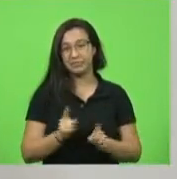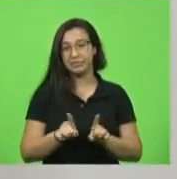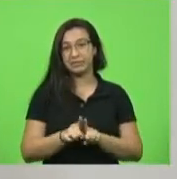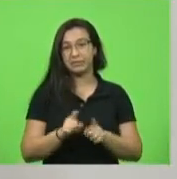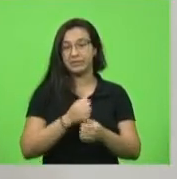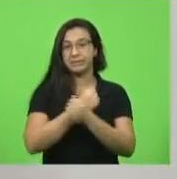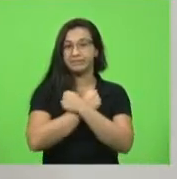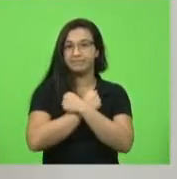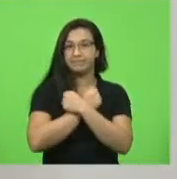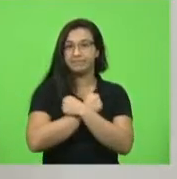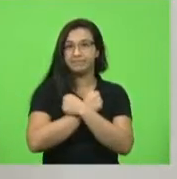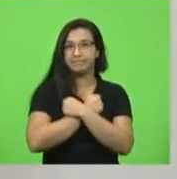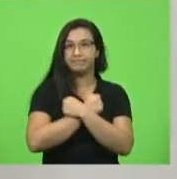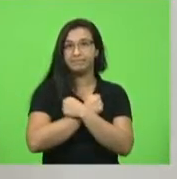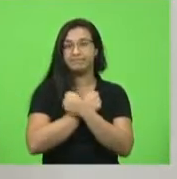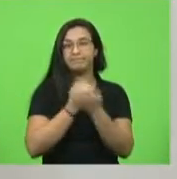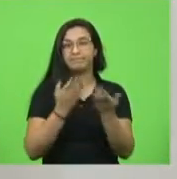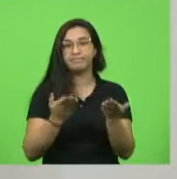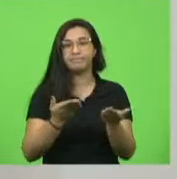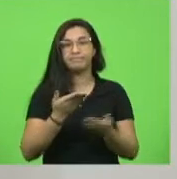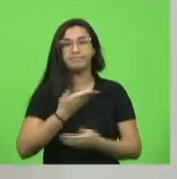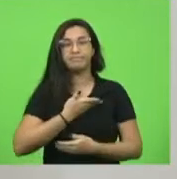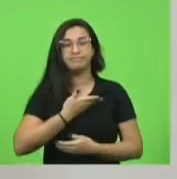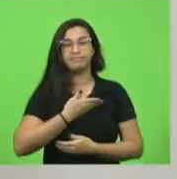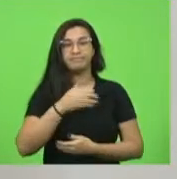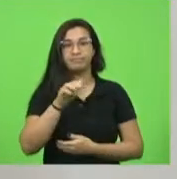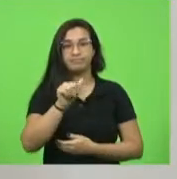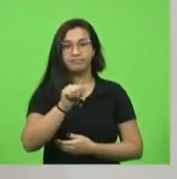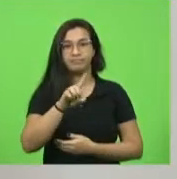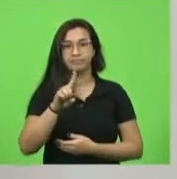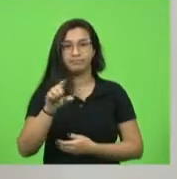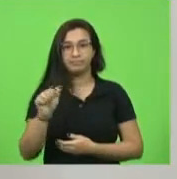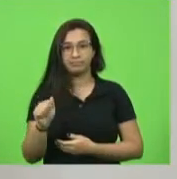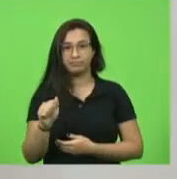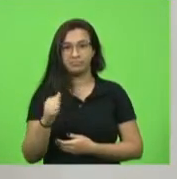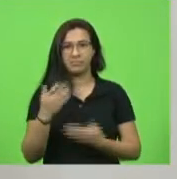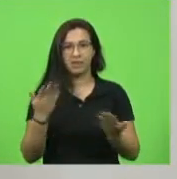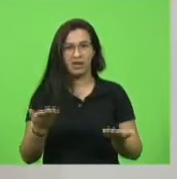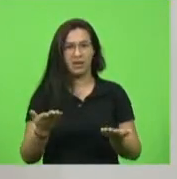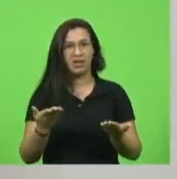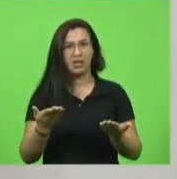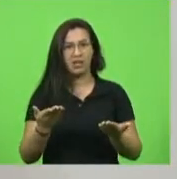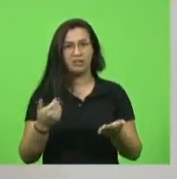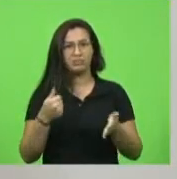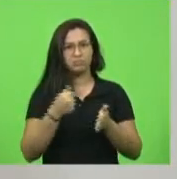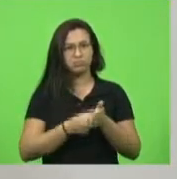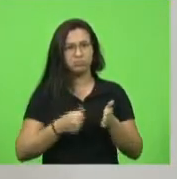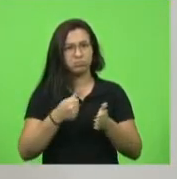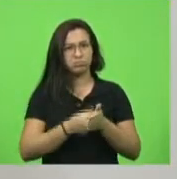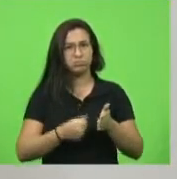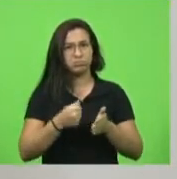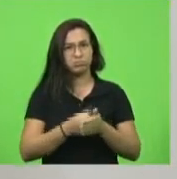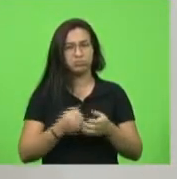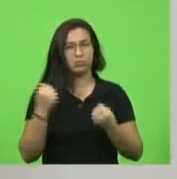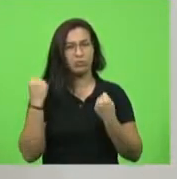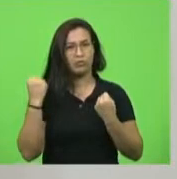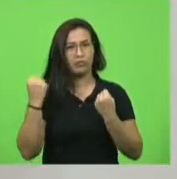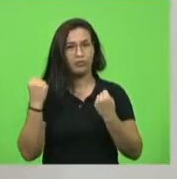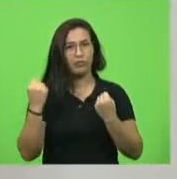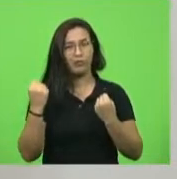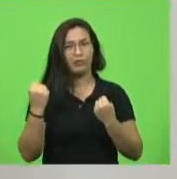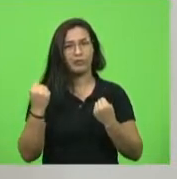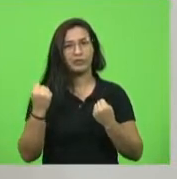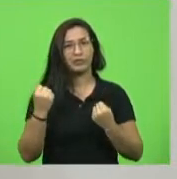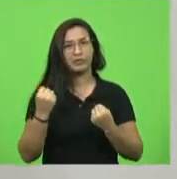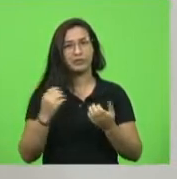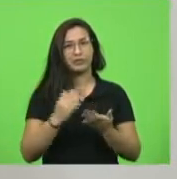fraterno, mais que especial, a minha querida Ada, essa guerreira, essa linda, que passou aí um tempo de férias no hospital,